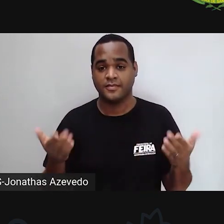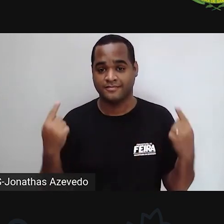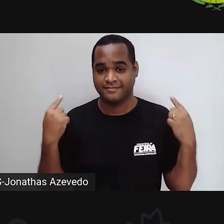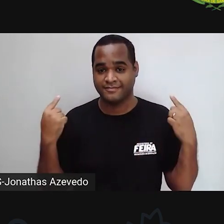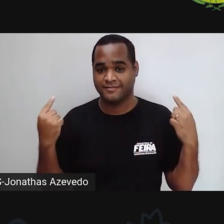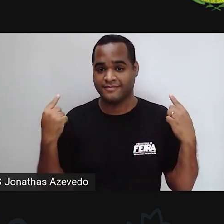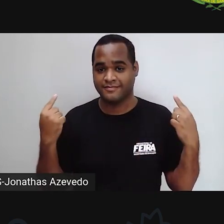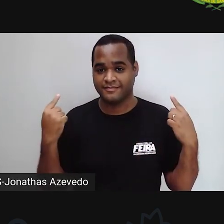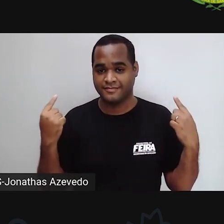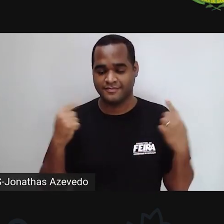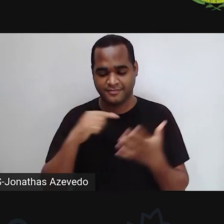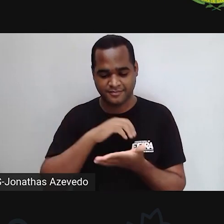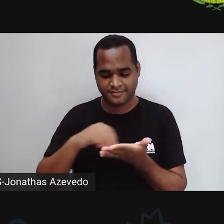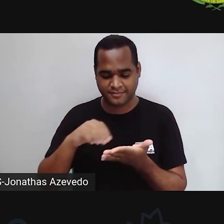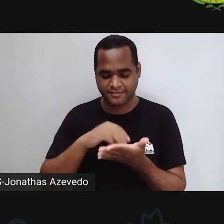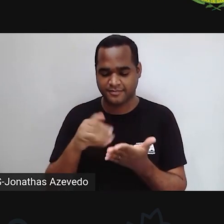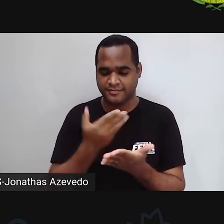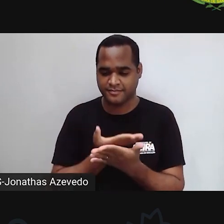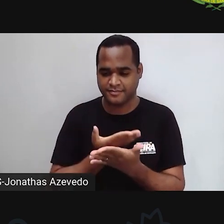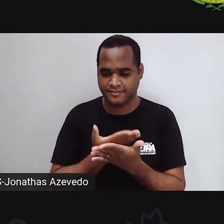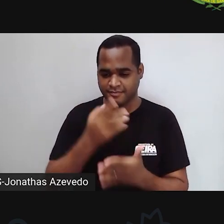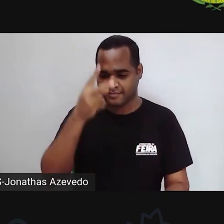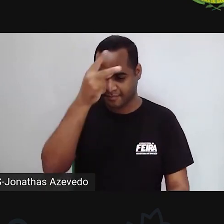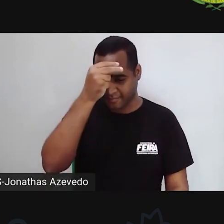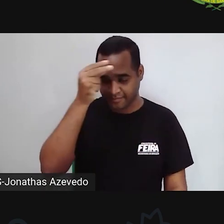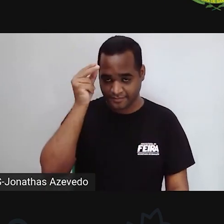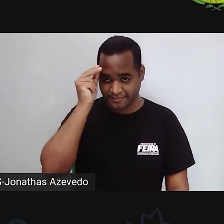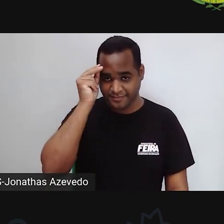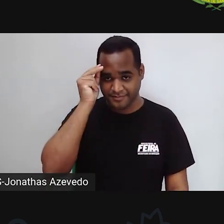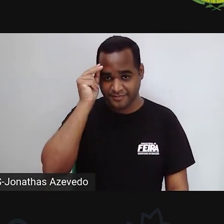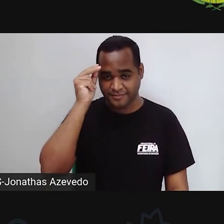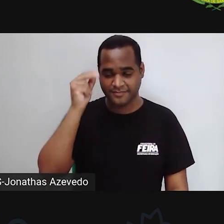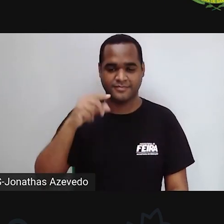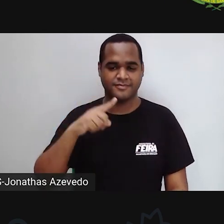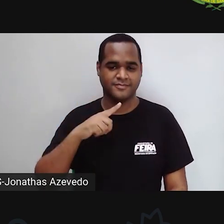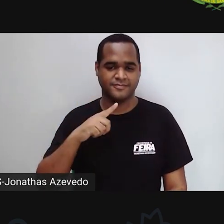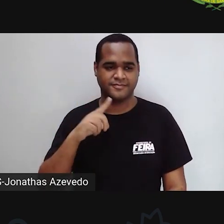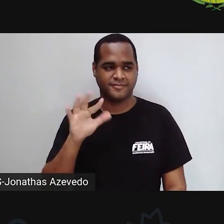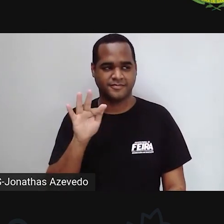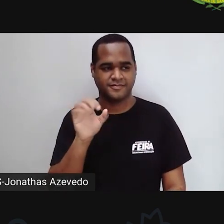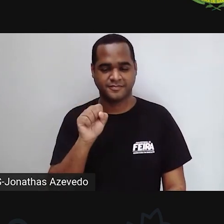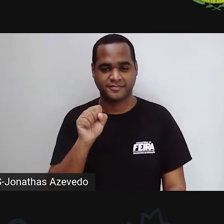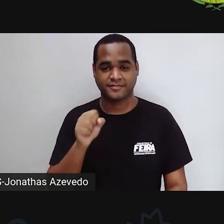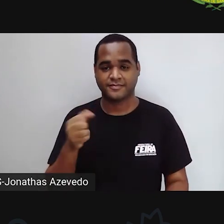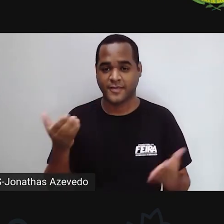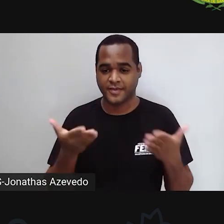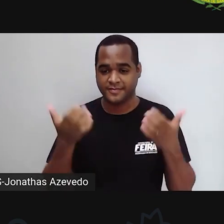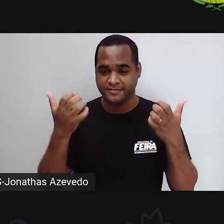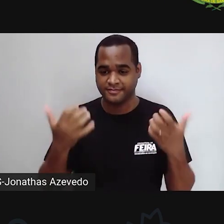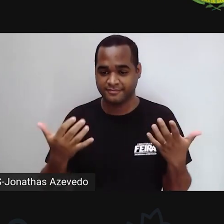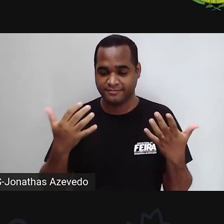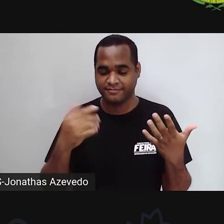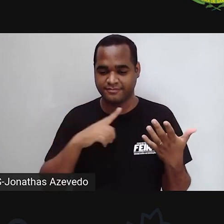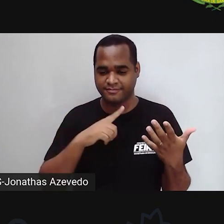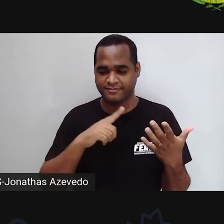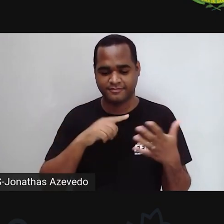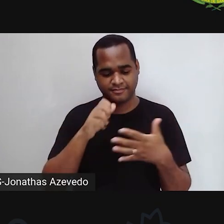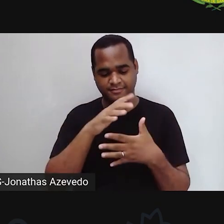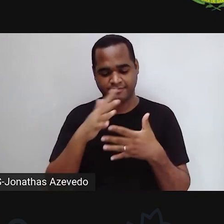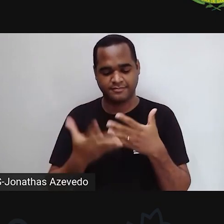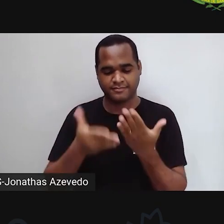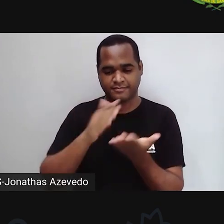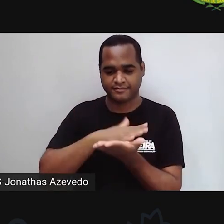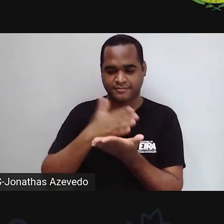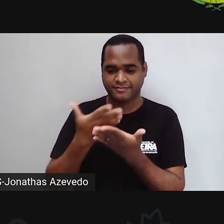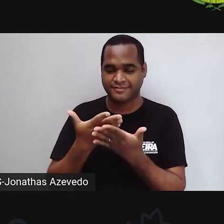atrás de mim tem a logo da Prefeitura Municipal de Feira de Santana e da Secretaria Municipal de Educação. E hoje a gente tem a participação do